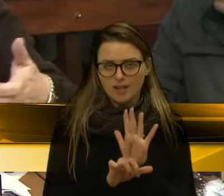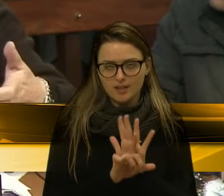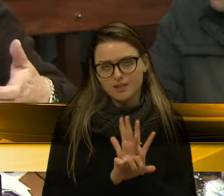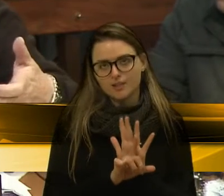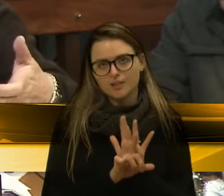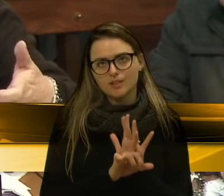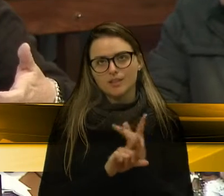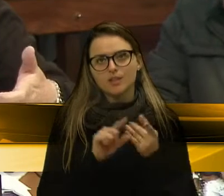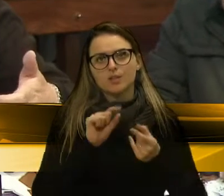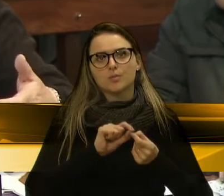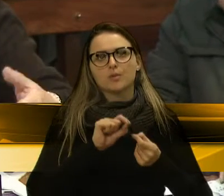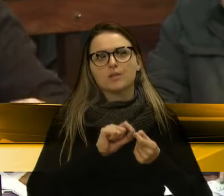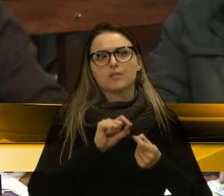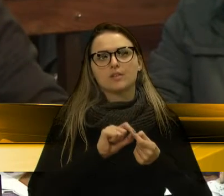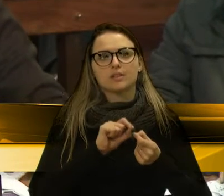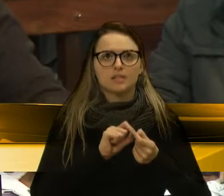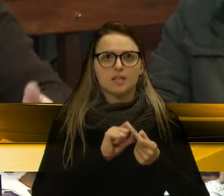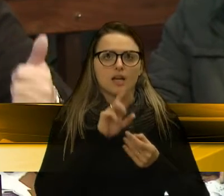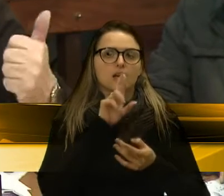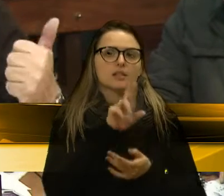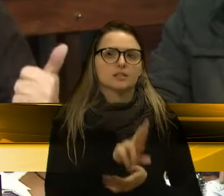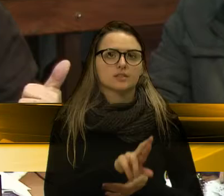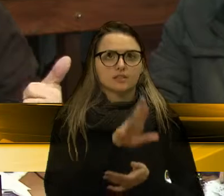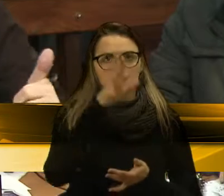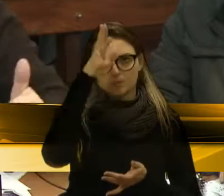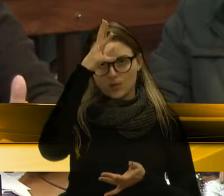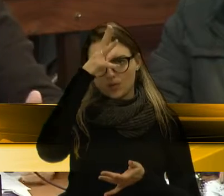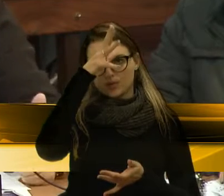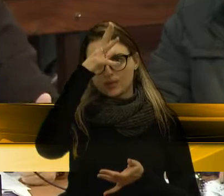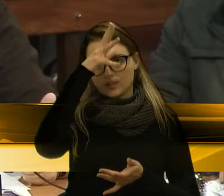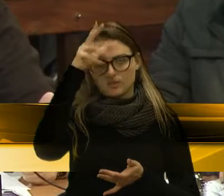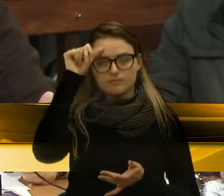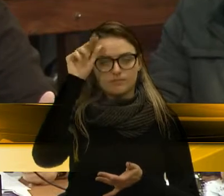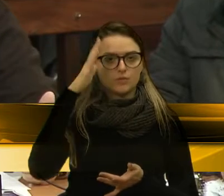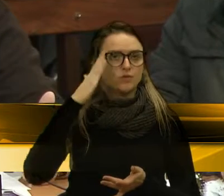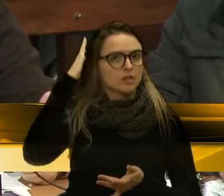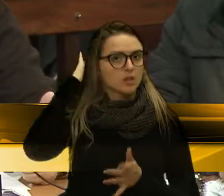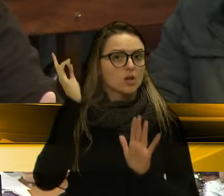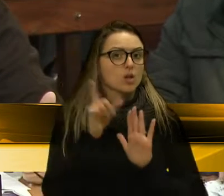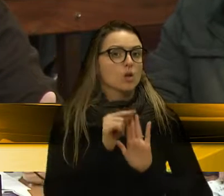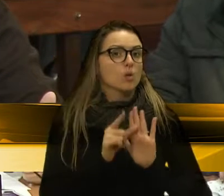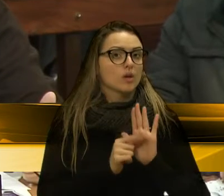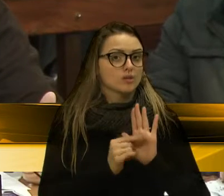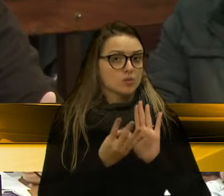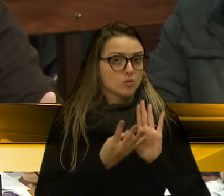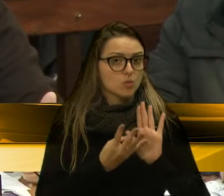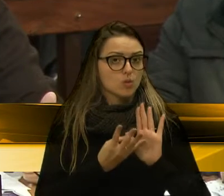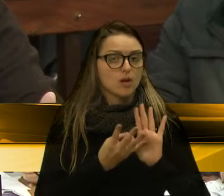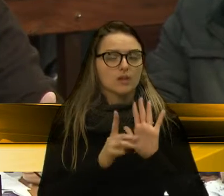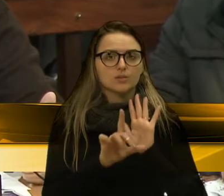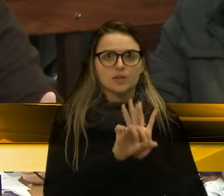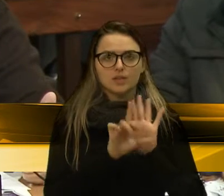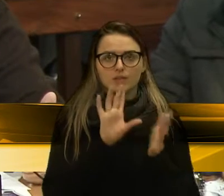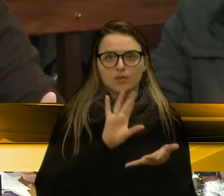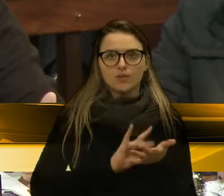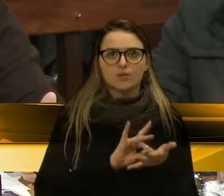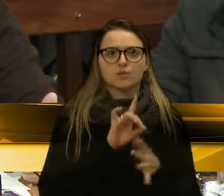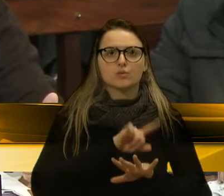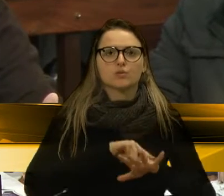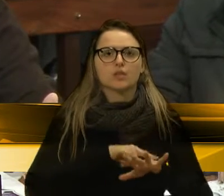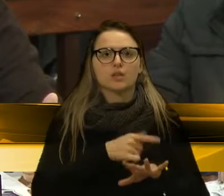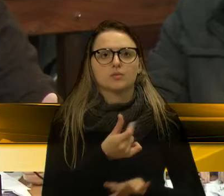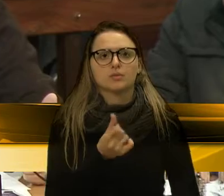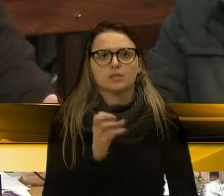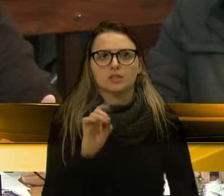a decisão do prefeito. A partir da lei, no artigo 4º, o Poder Executivo regulamentará essa lei no prazo de 60